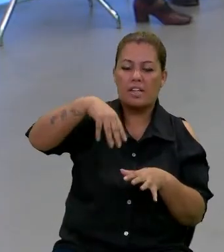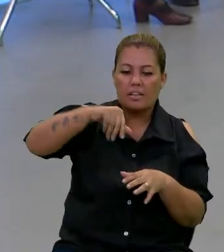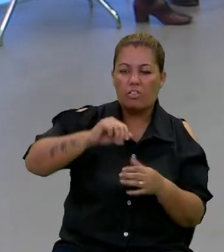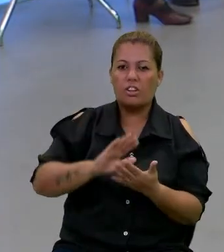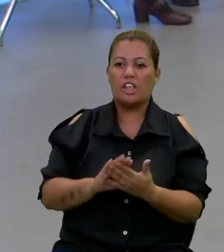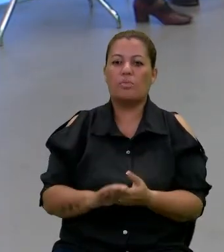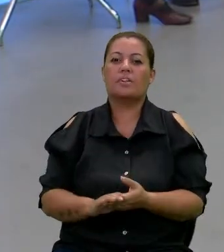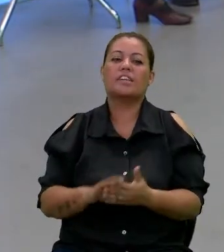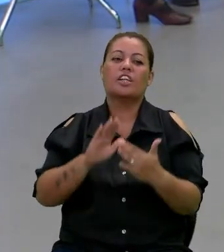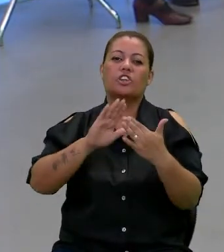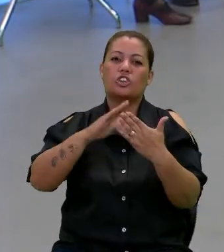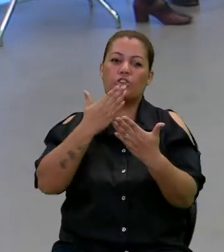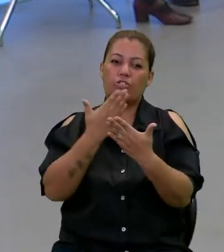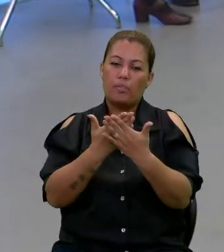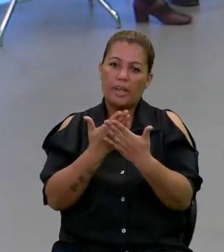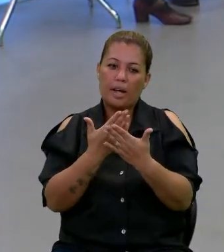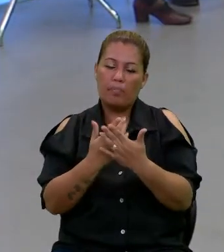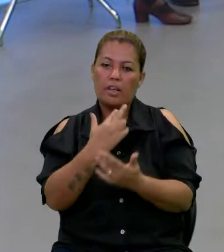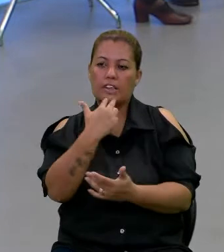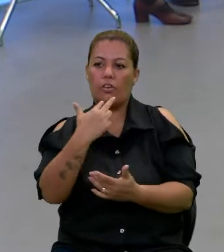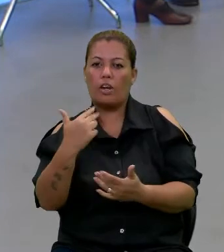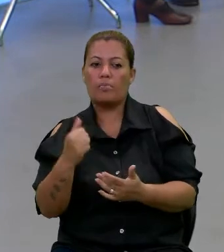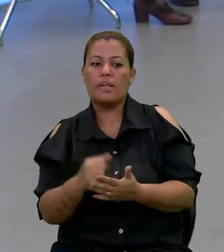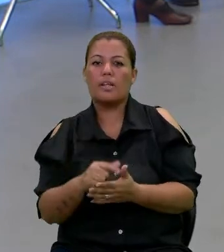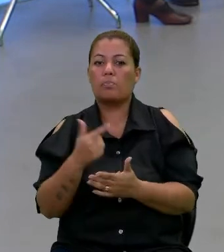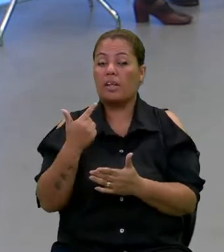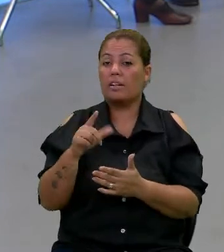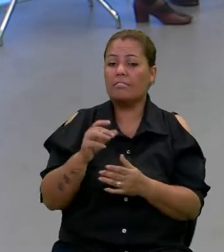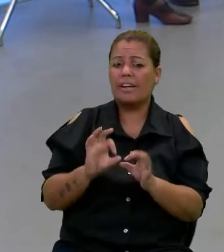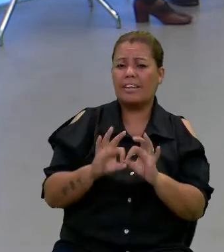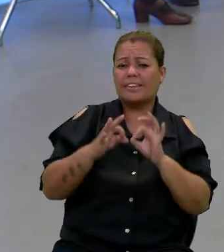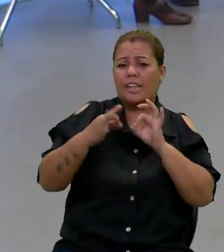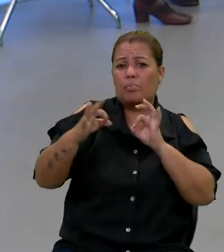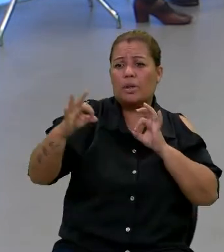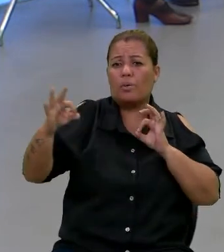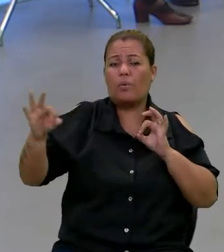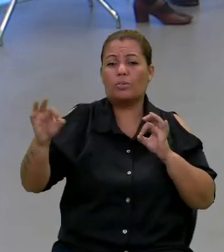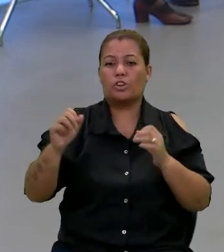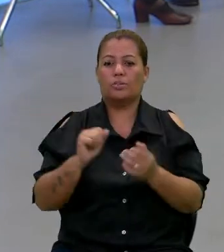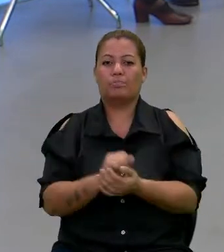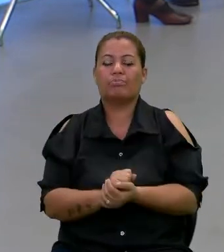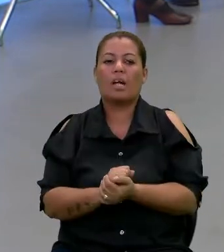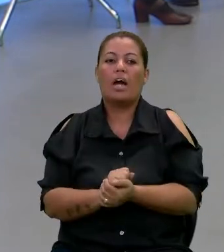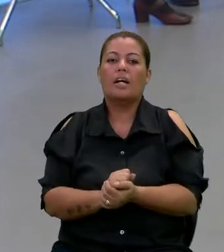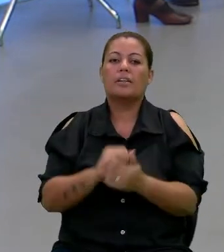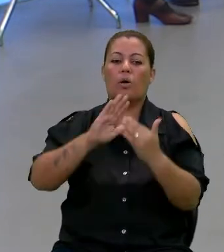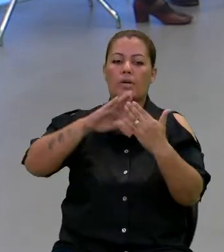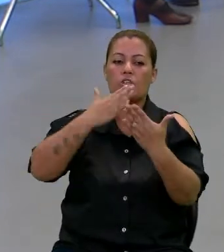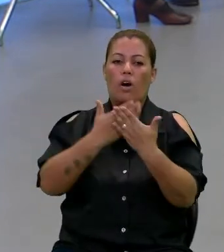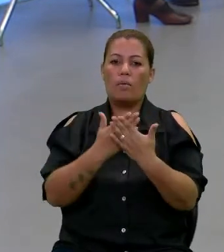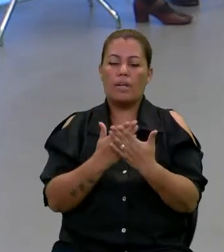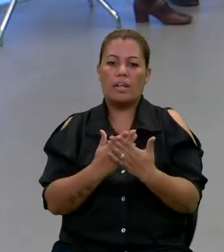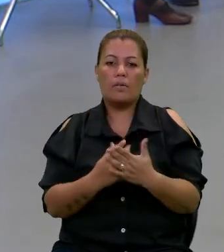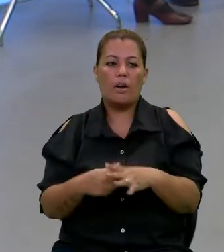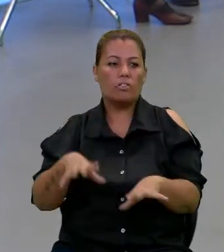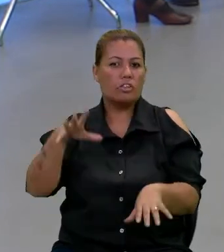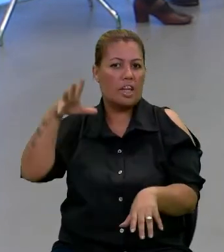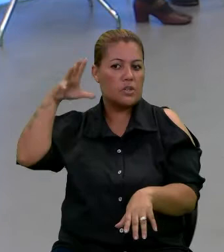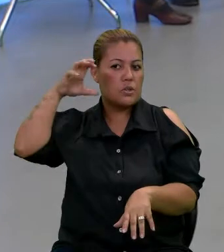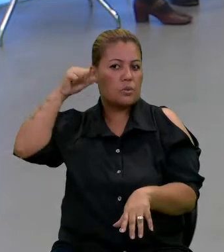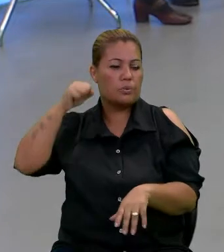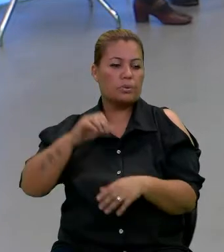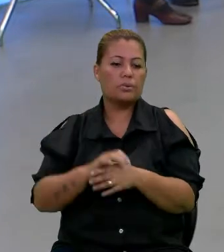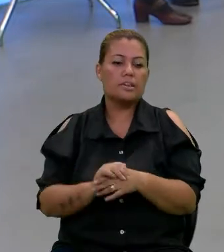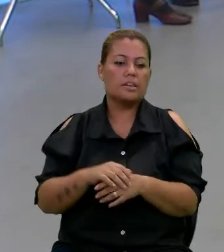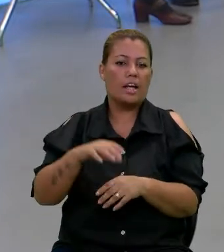né, uma central de livros, de novo, a briga pela escola bilingue, porque não tem, sempre... O é escola bilingue? Então, uma escola bilingue é onde